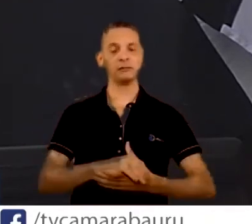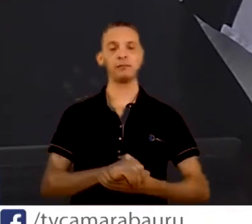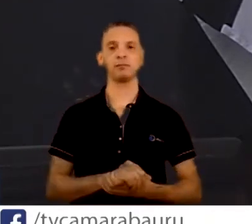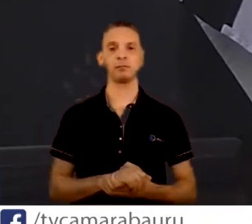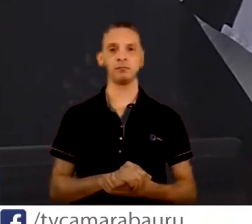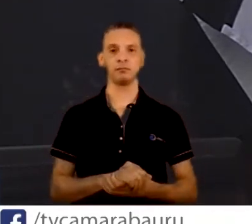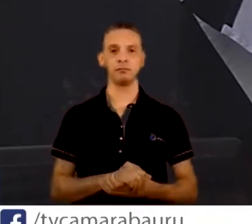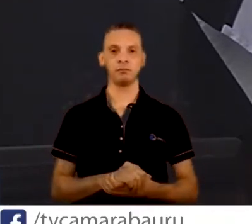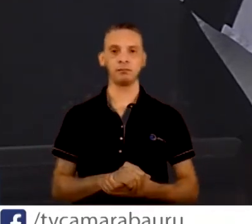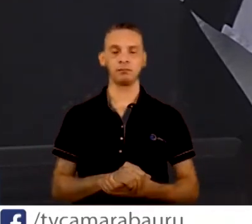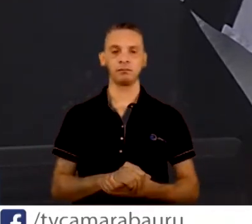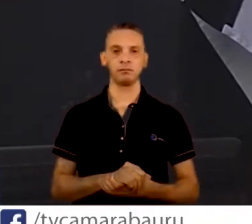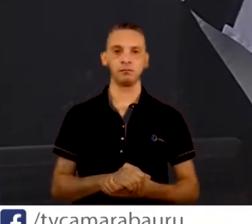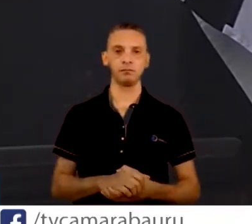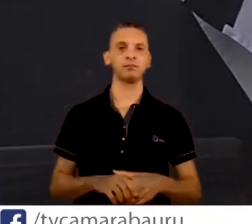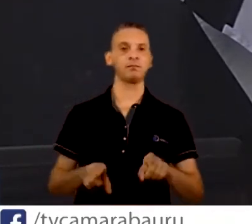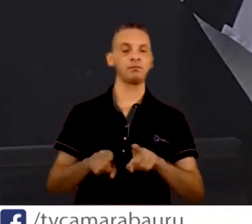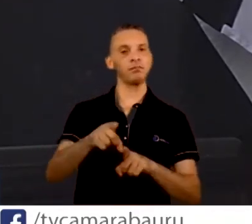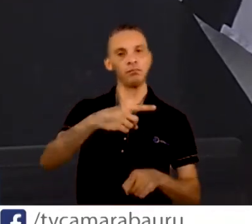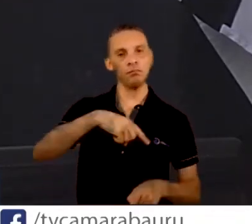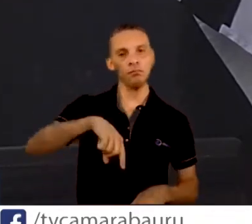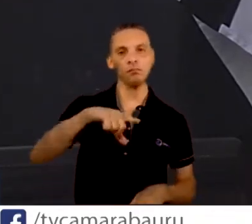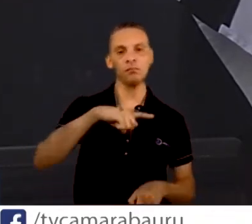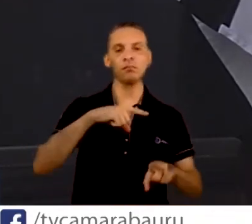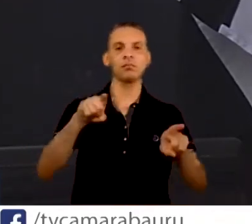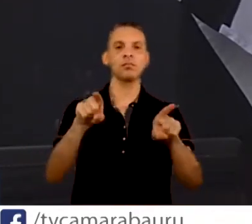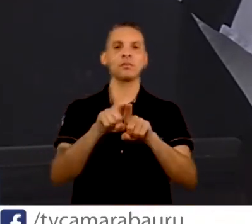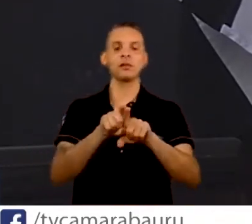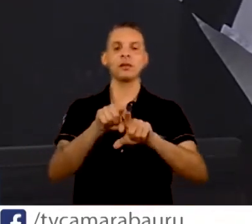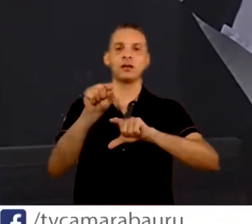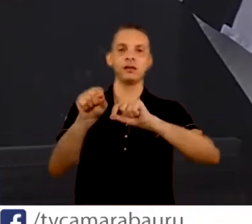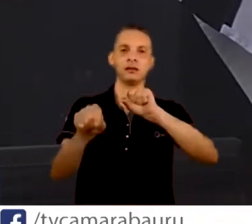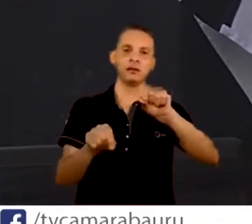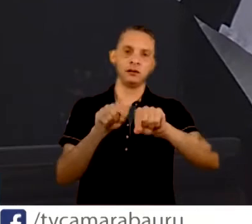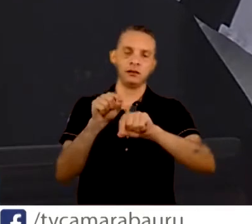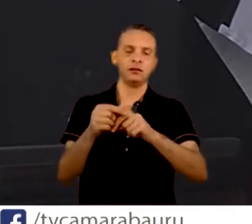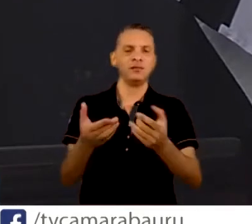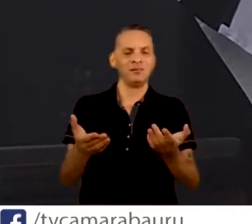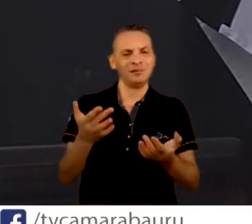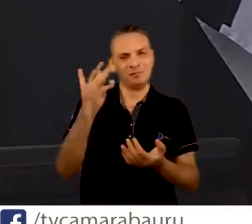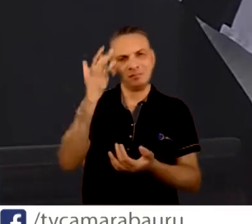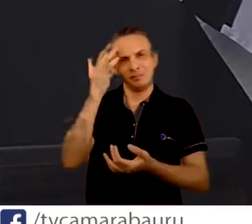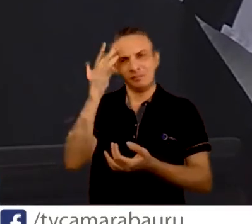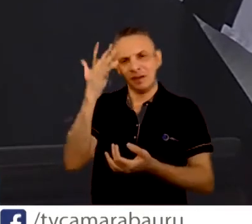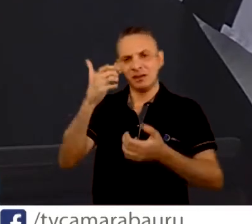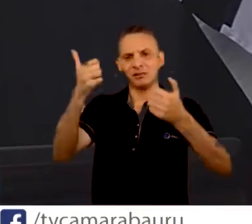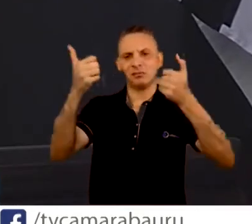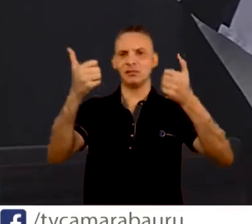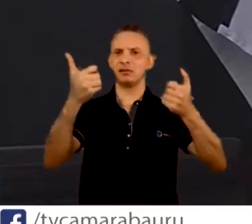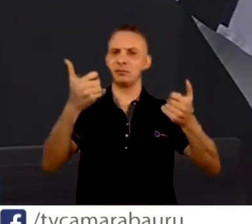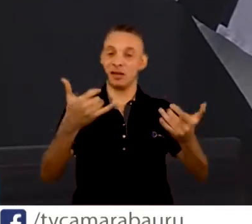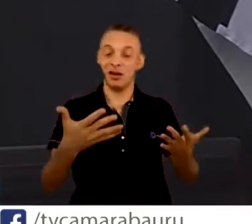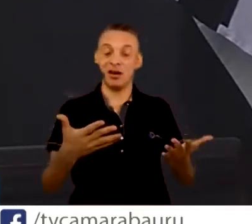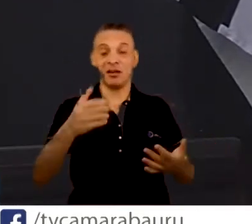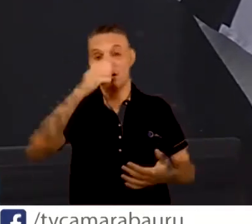e nós teríamos... É muito fácil você falar, olha, o prefeito